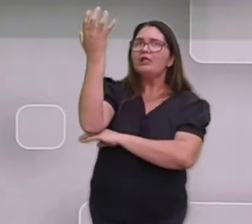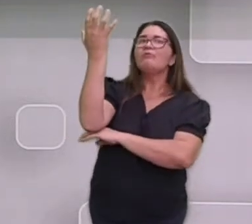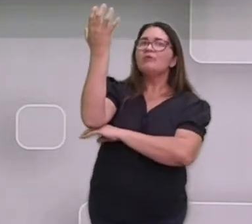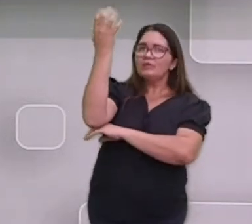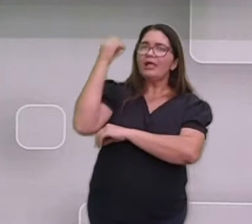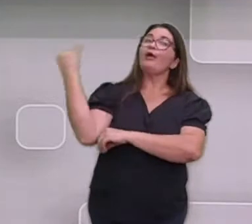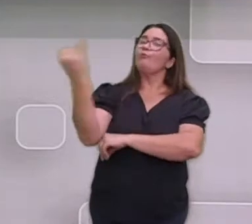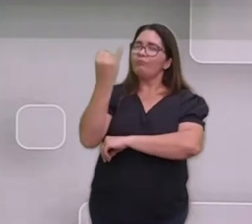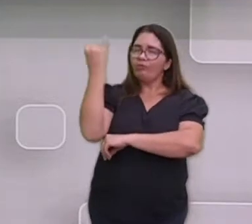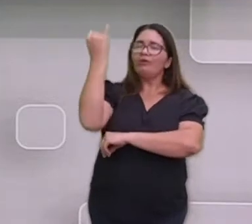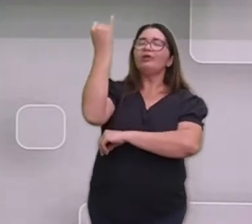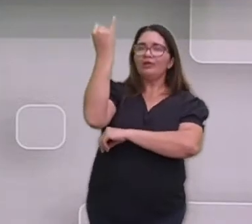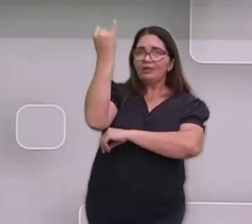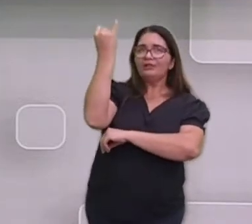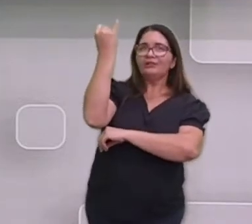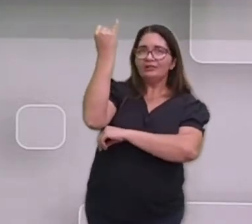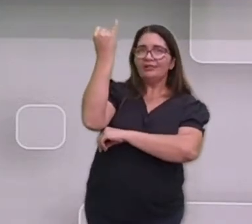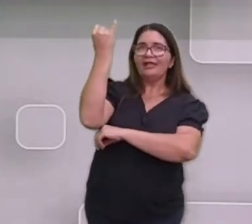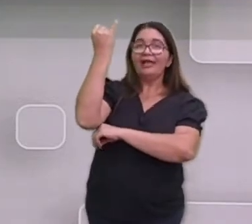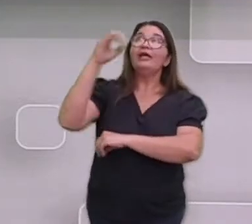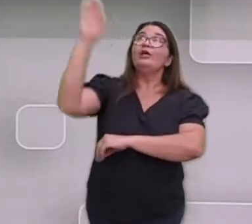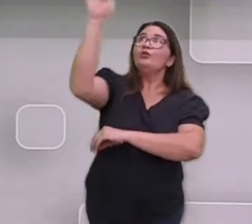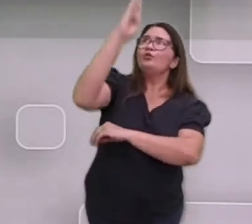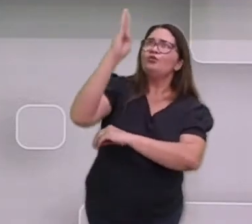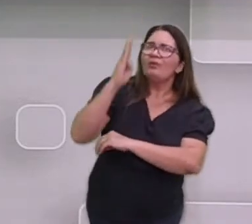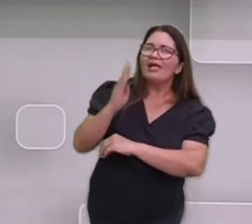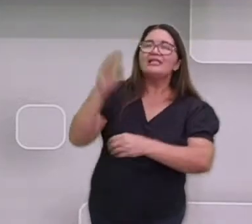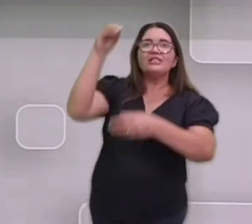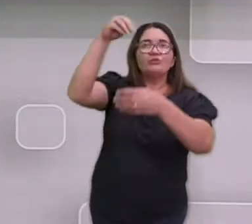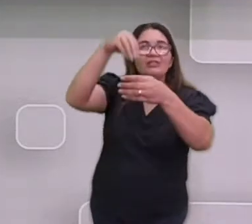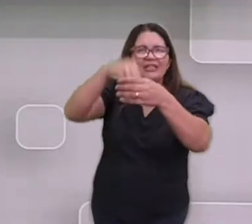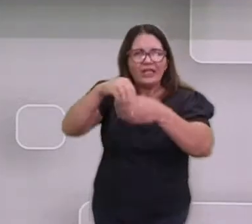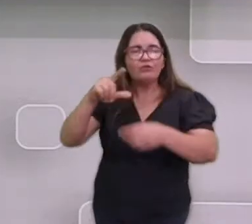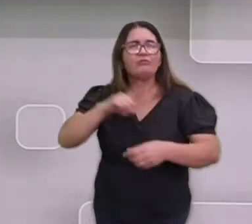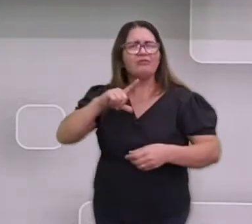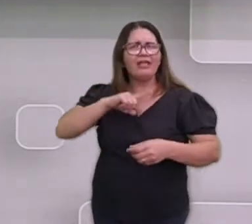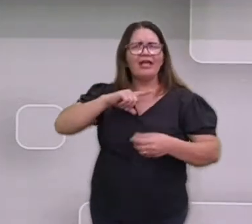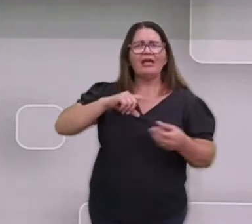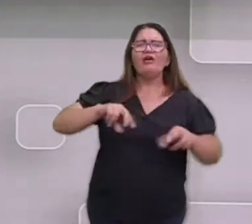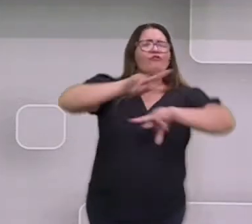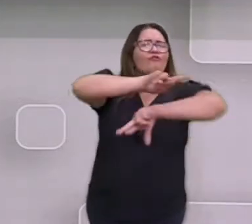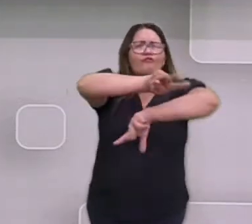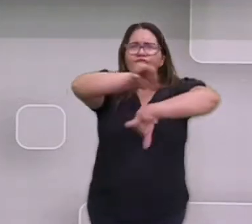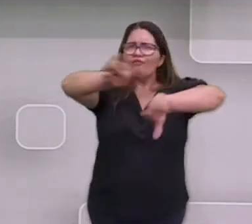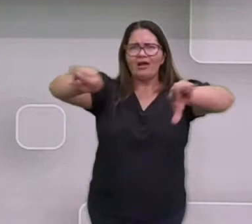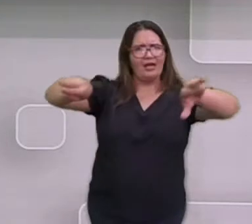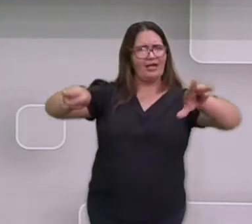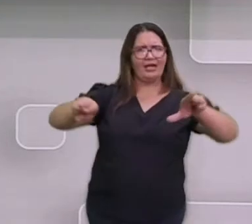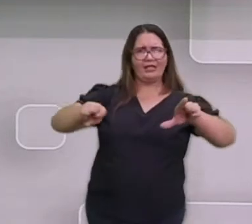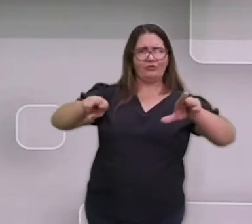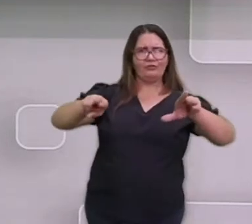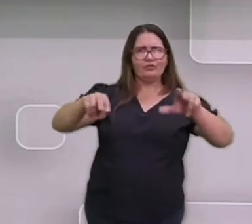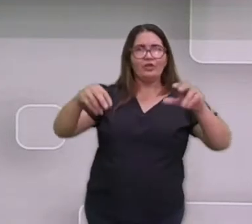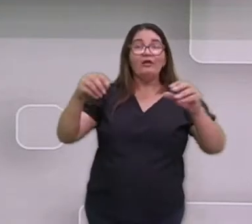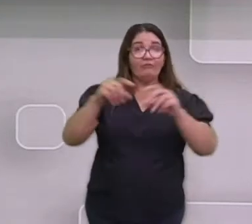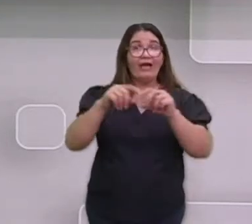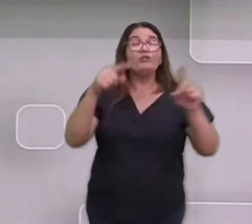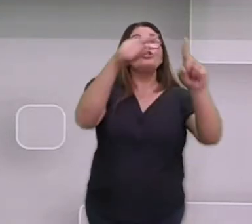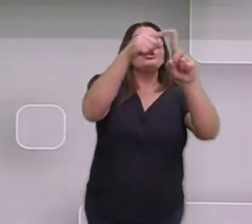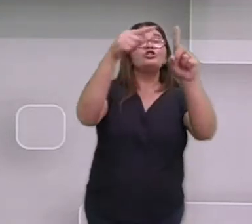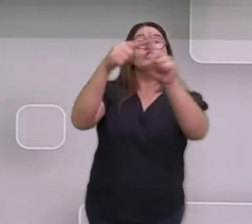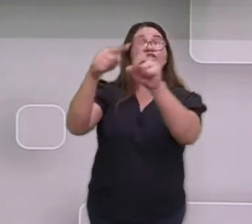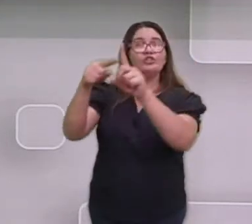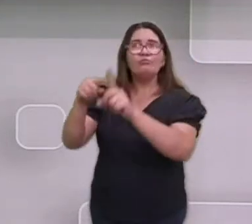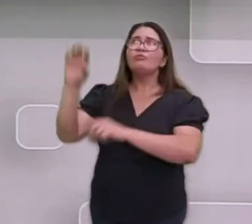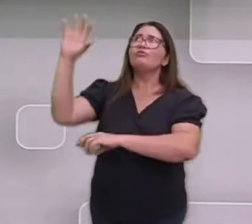diferentes que às vezes vocês ainda não ouviram falar, mas é importante que vocês conheçam. Se você não gravar tudo